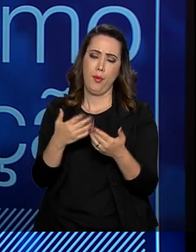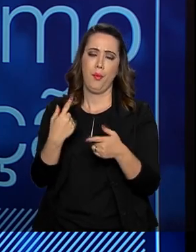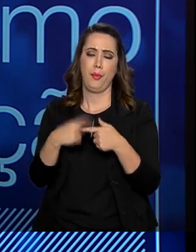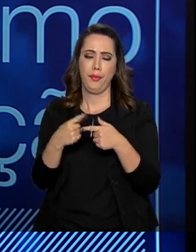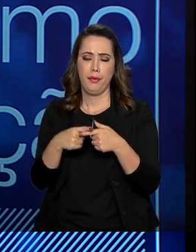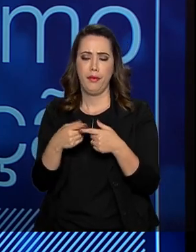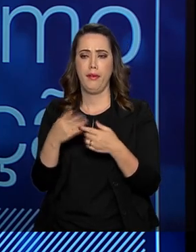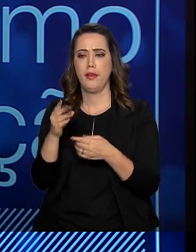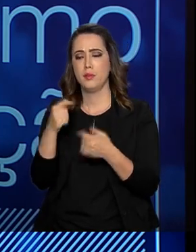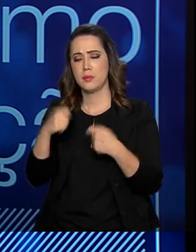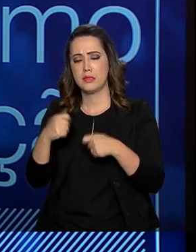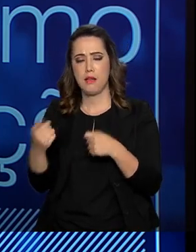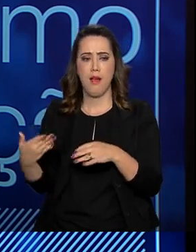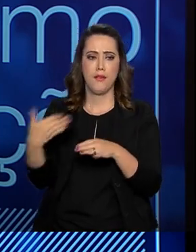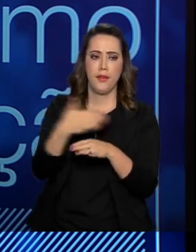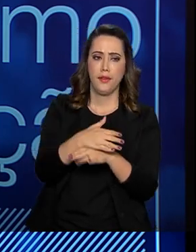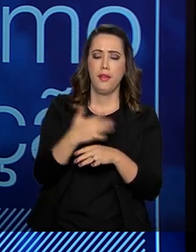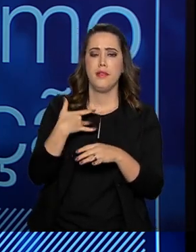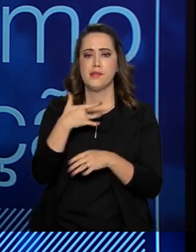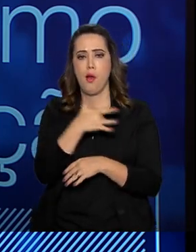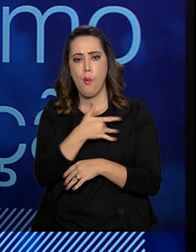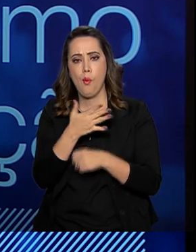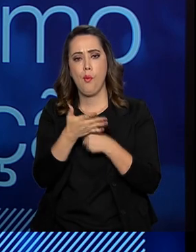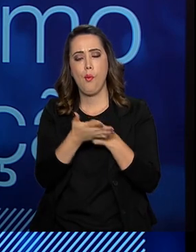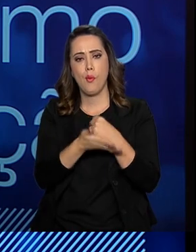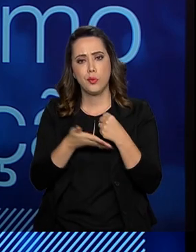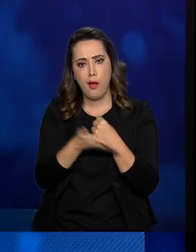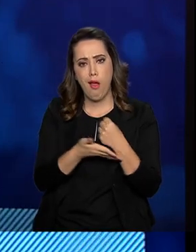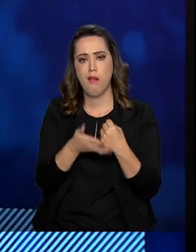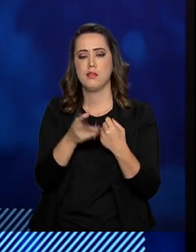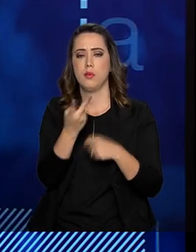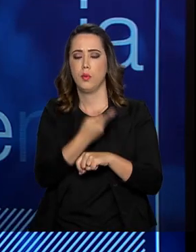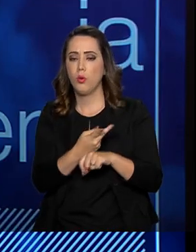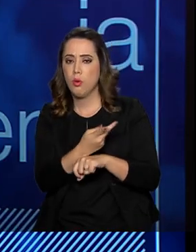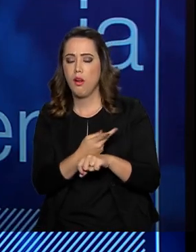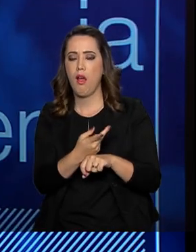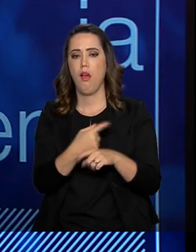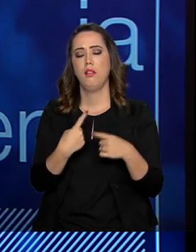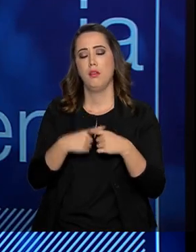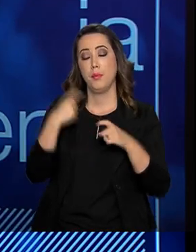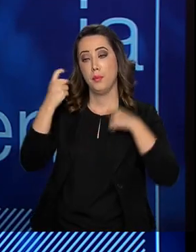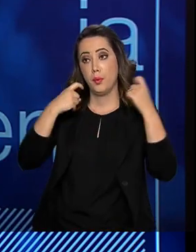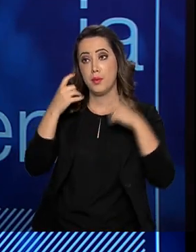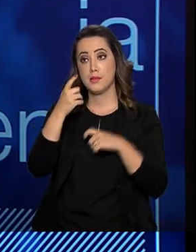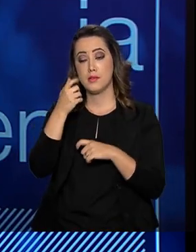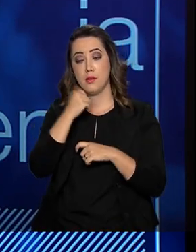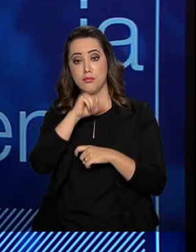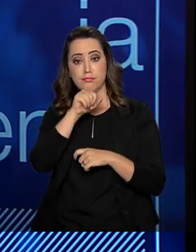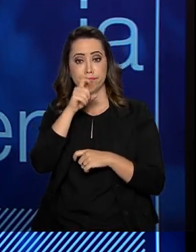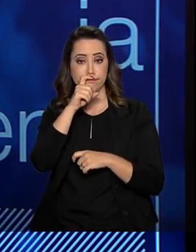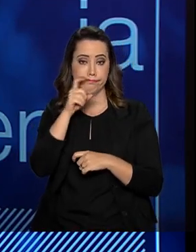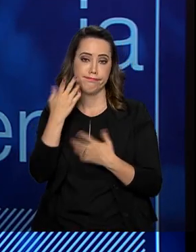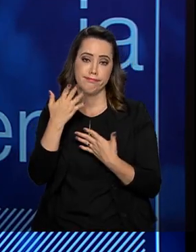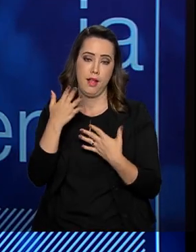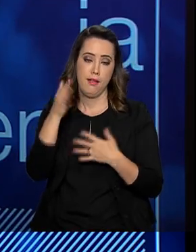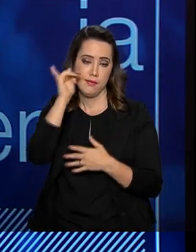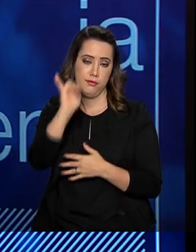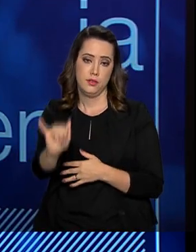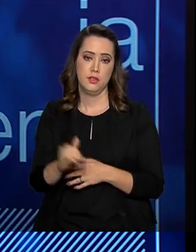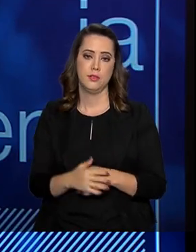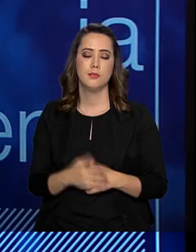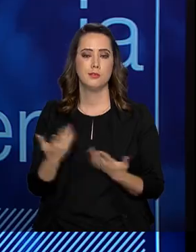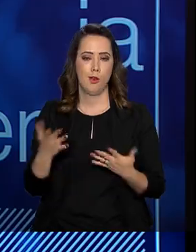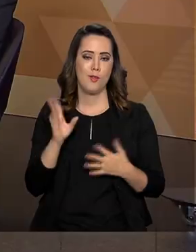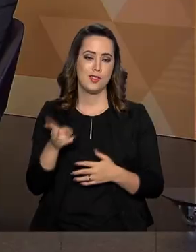sem contar a comoção dos pais e dos familiares. Então, prevenir é melhor do que remediar sempre. E nós temos